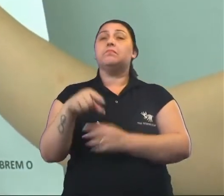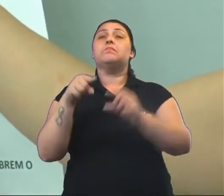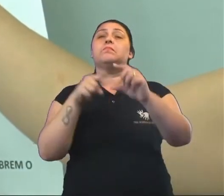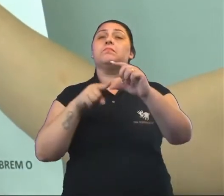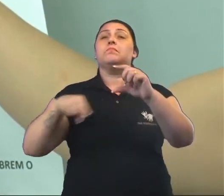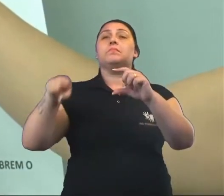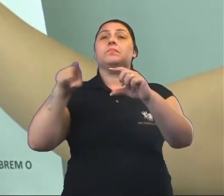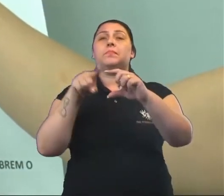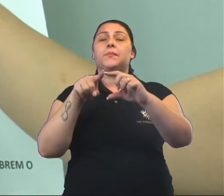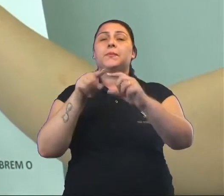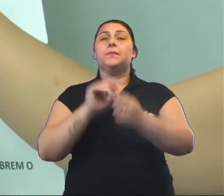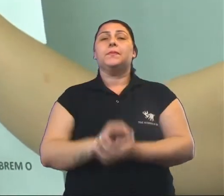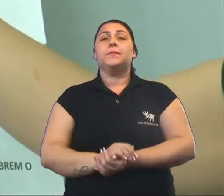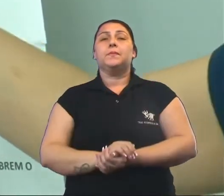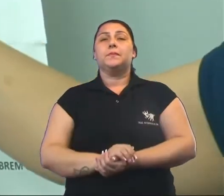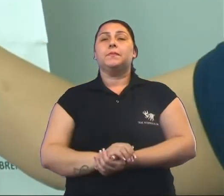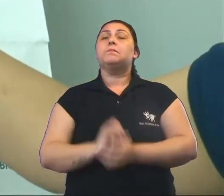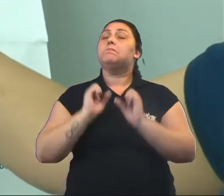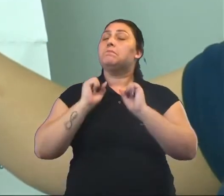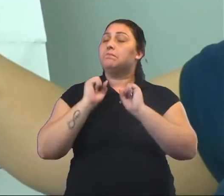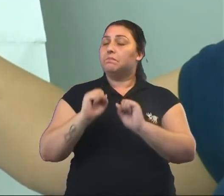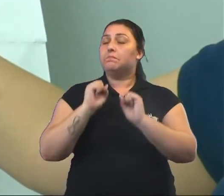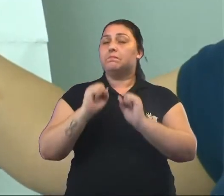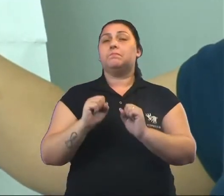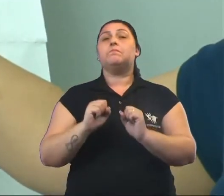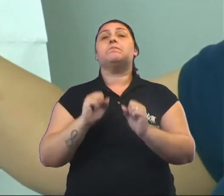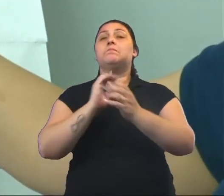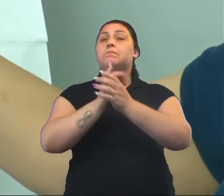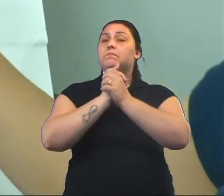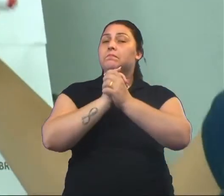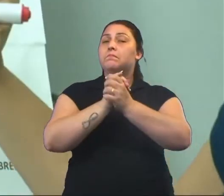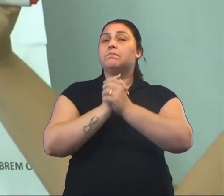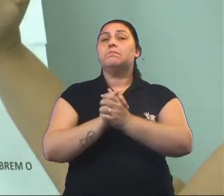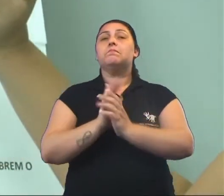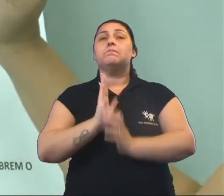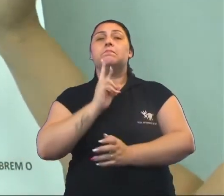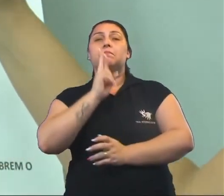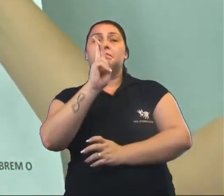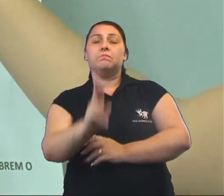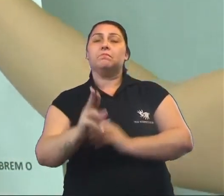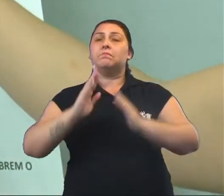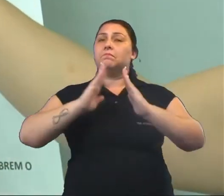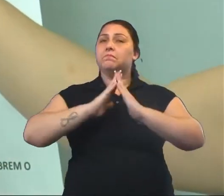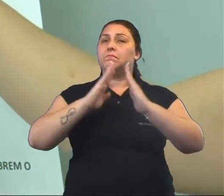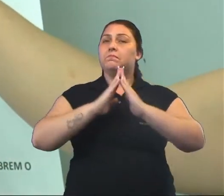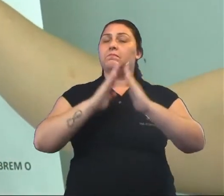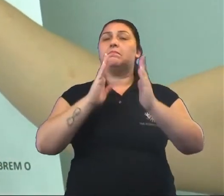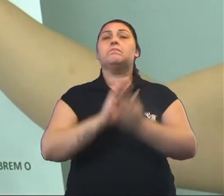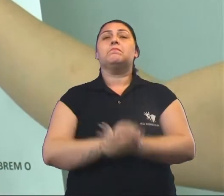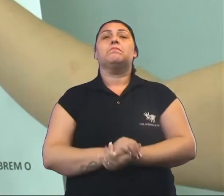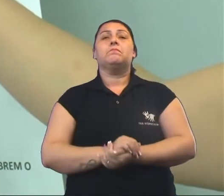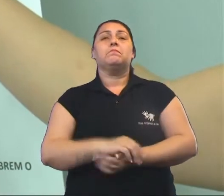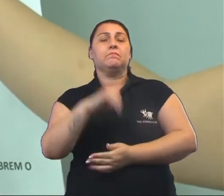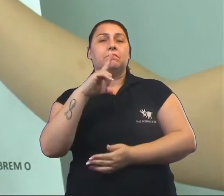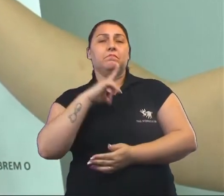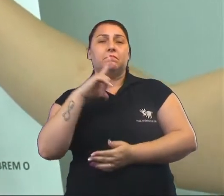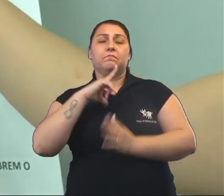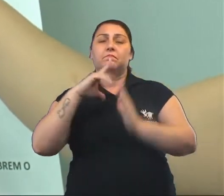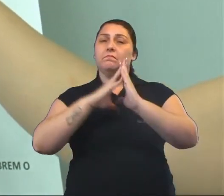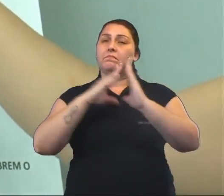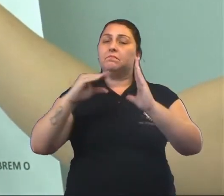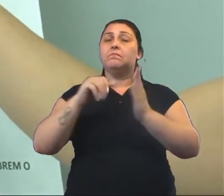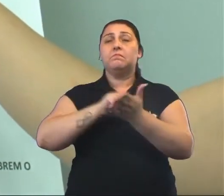considerada um corpo redondo? Pode sim. Parabéns para quem já respondeu aí de casa. E esse modelo que temos aqui de